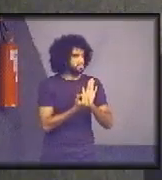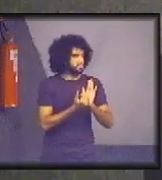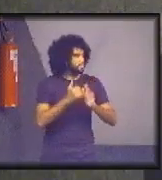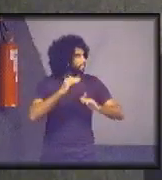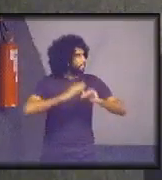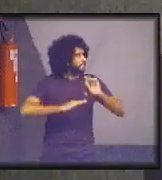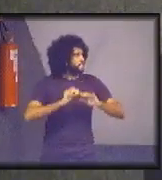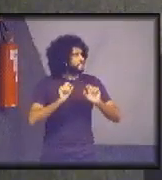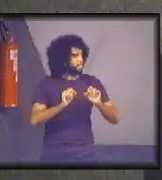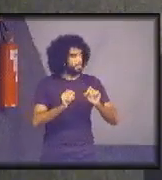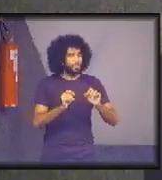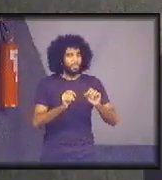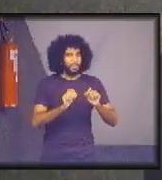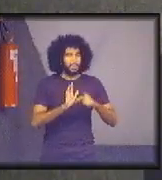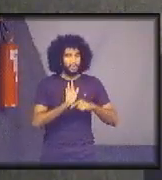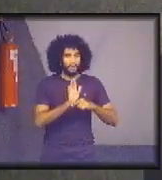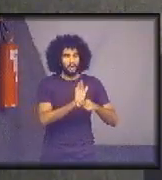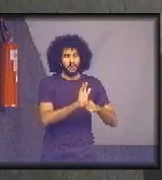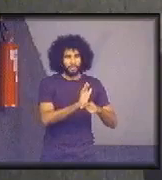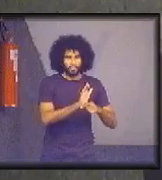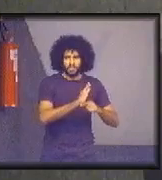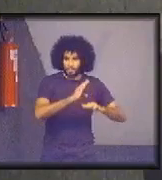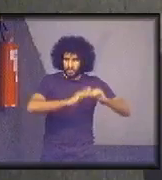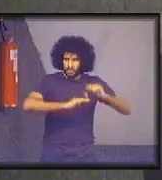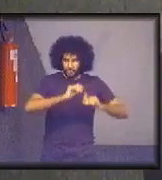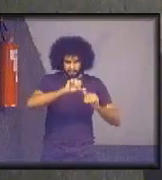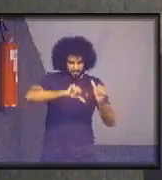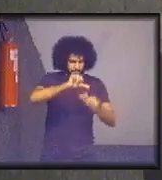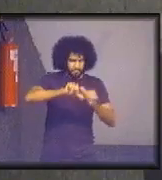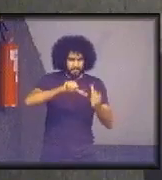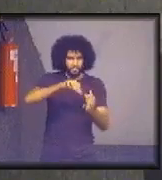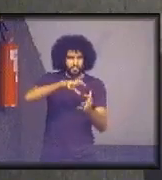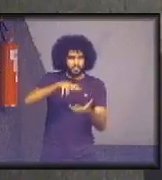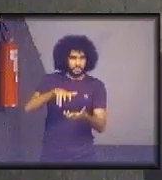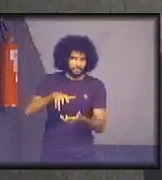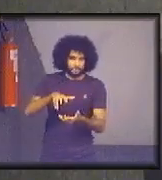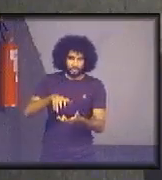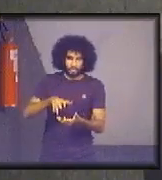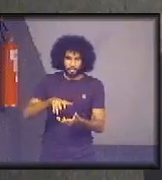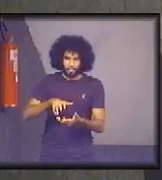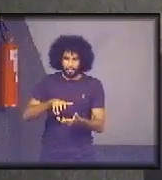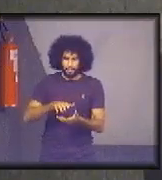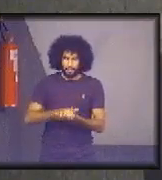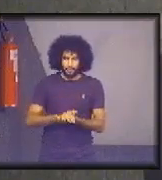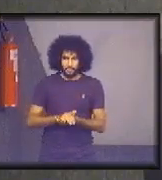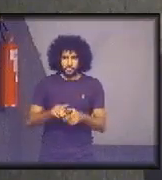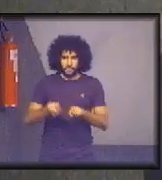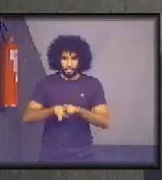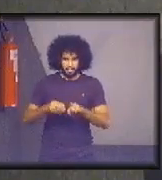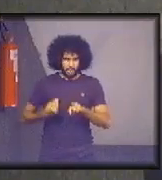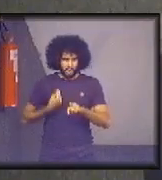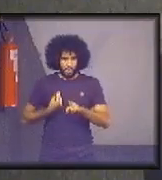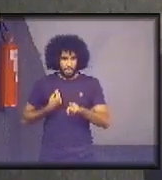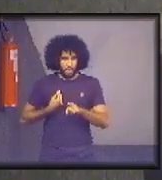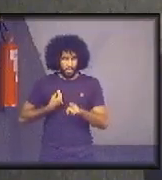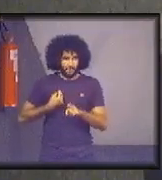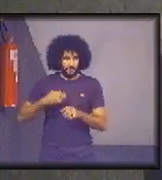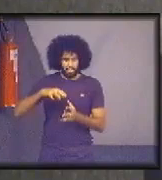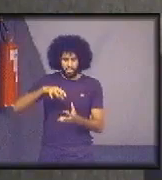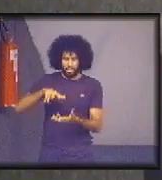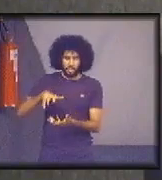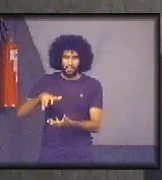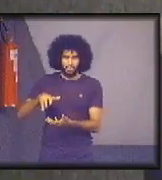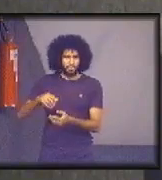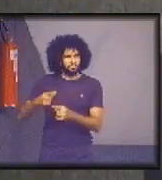atendendo a ação contra a mudança global, dos objetivos de desenvolvimento sustentável, e a vida terrestre. Por que nós dissemos que